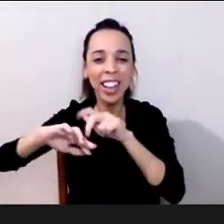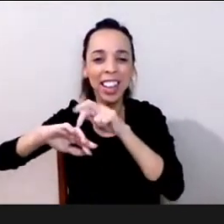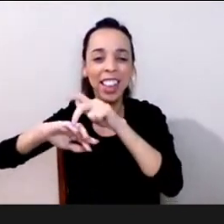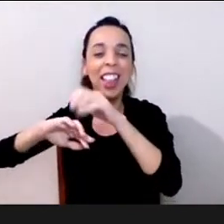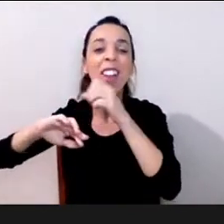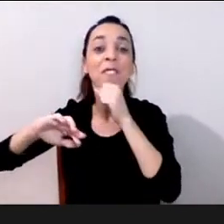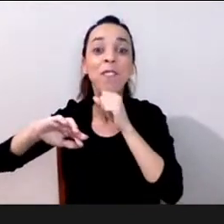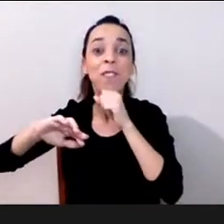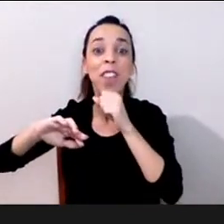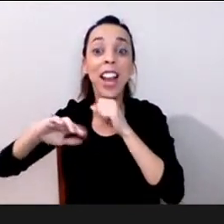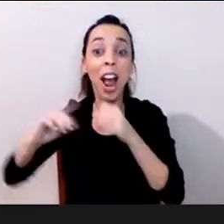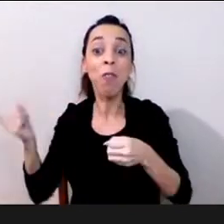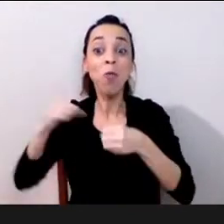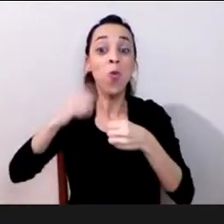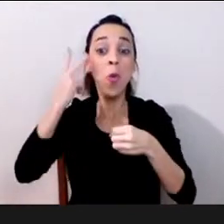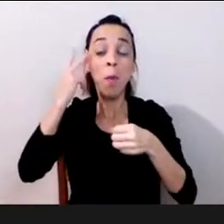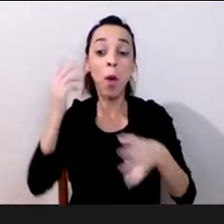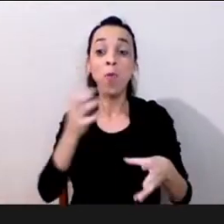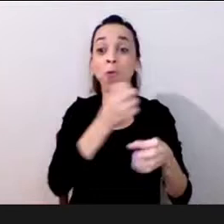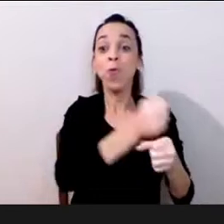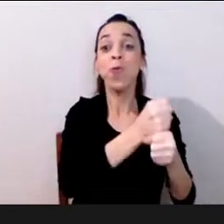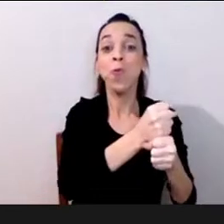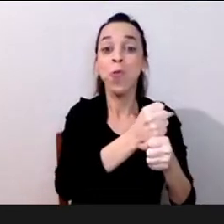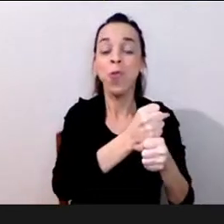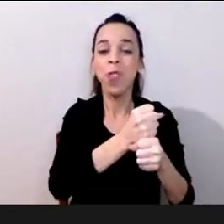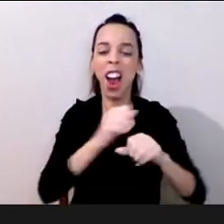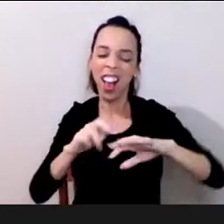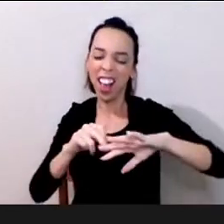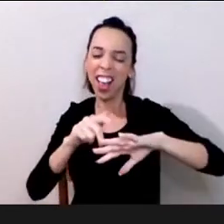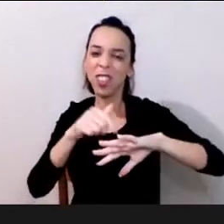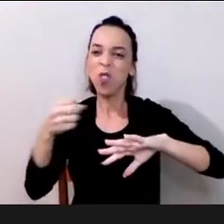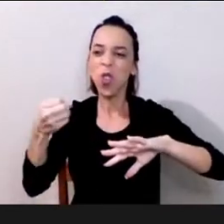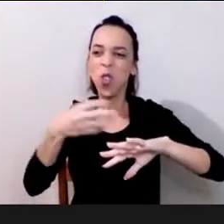constantemente me vem à mente acho que